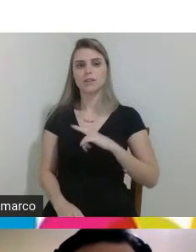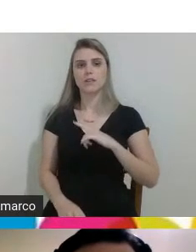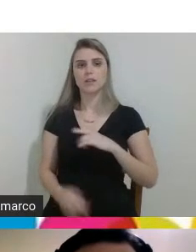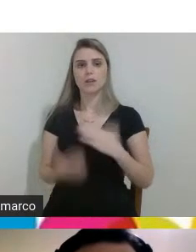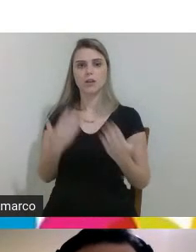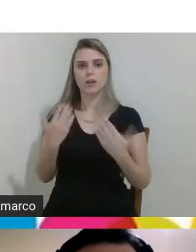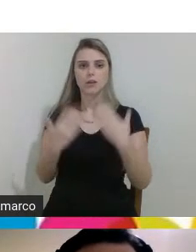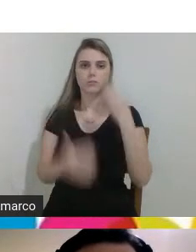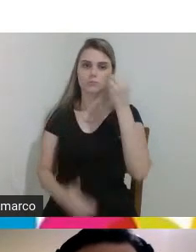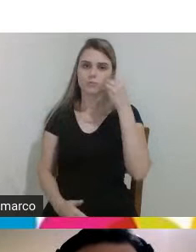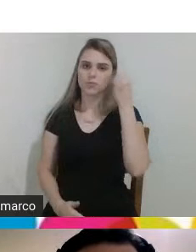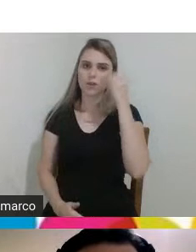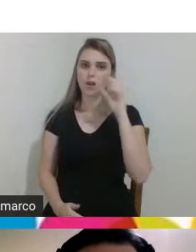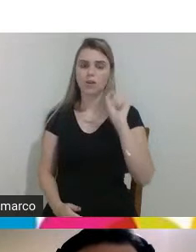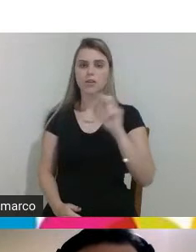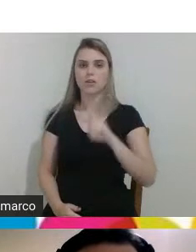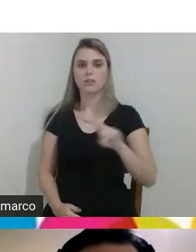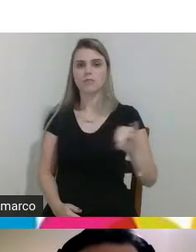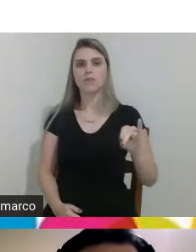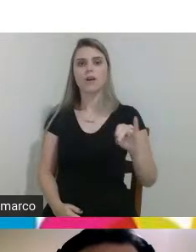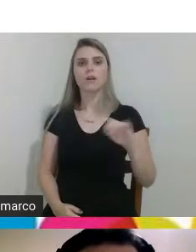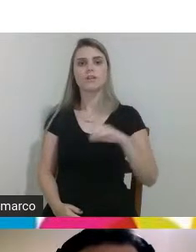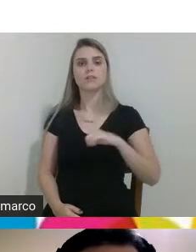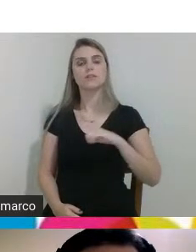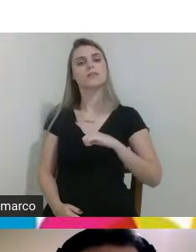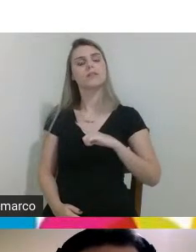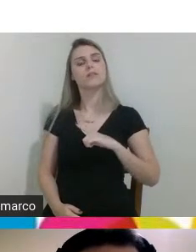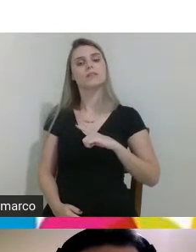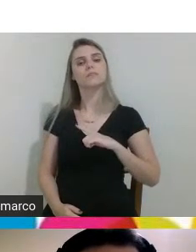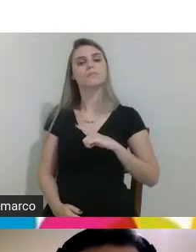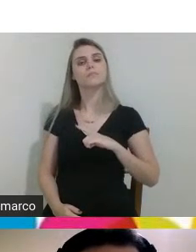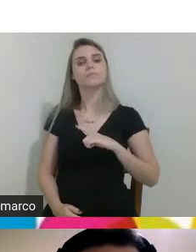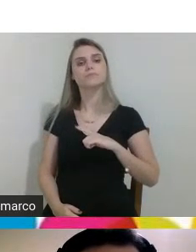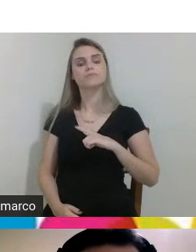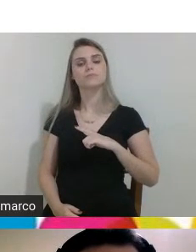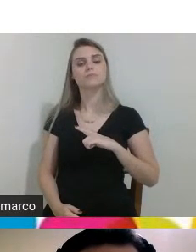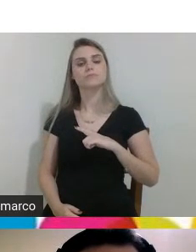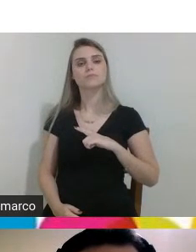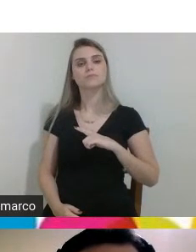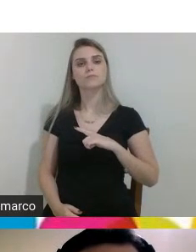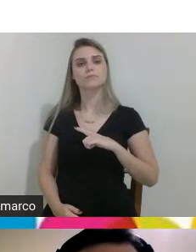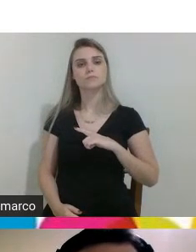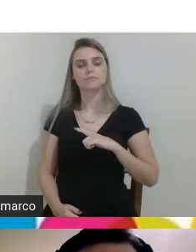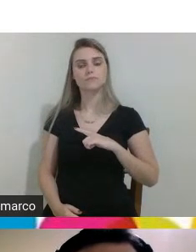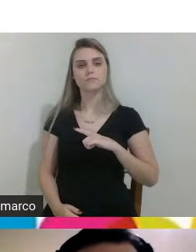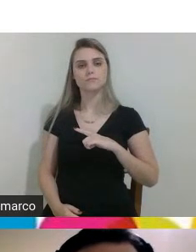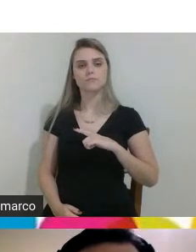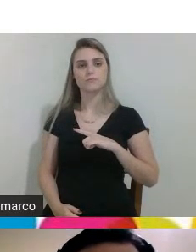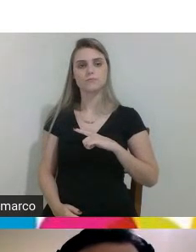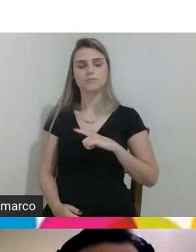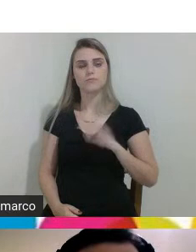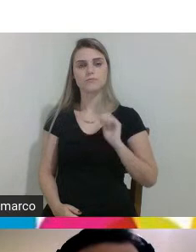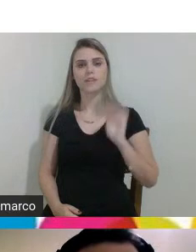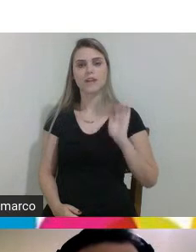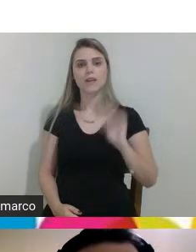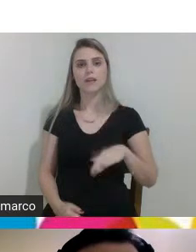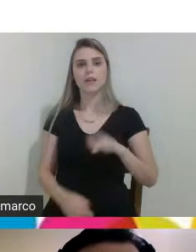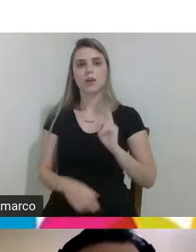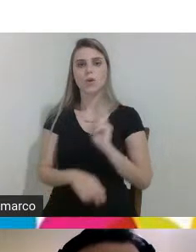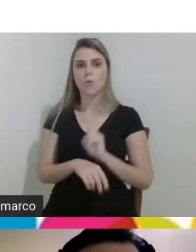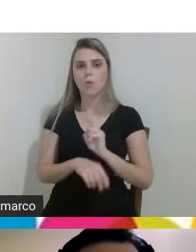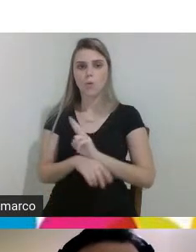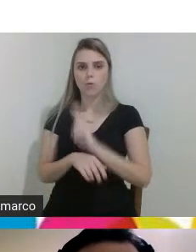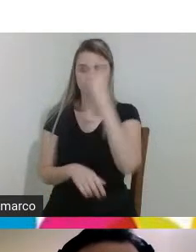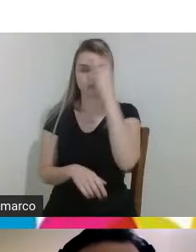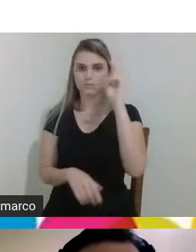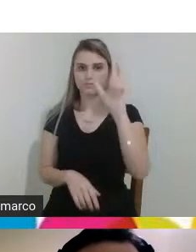que vai abordar a questão da da de quem cuida do cuidador né que